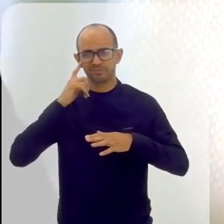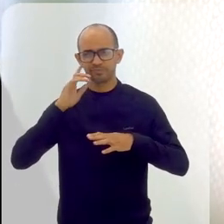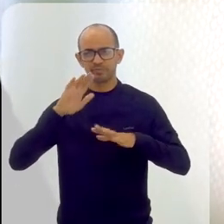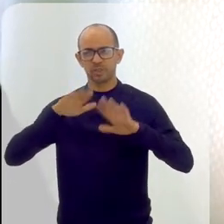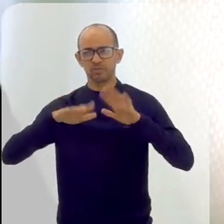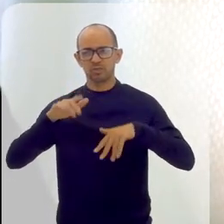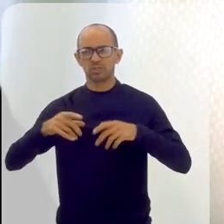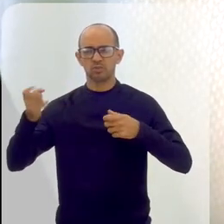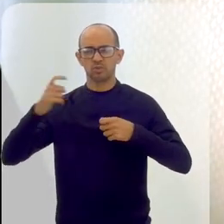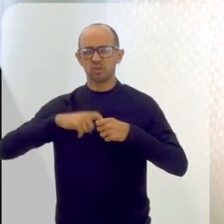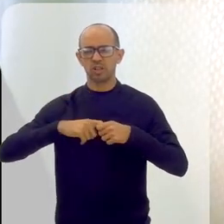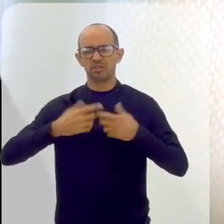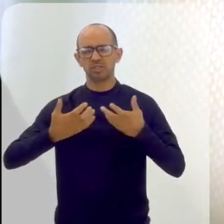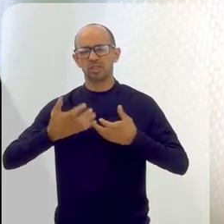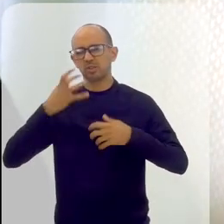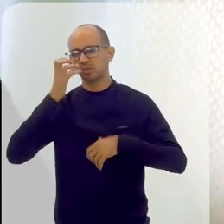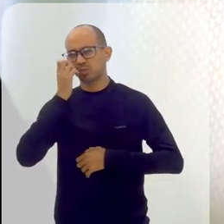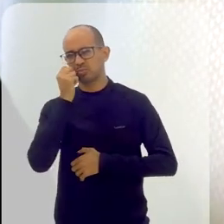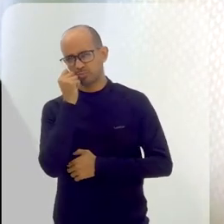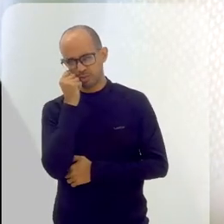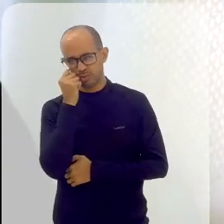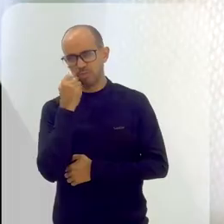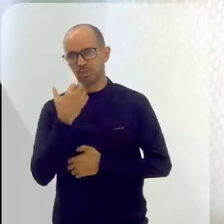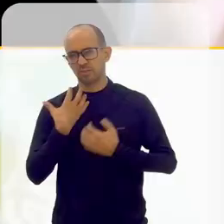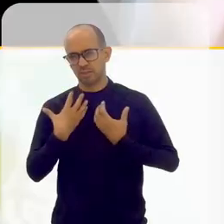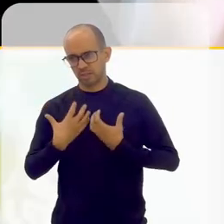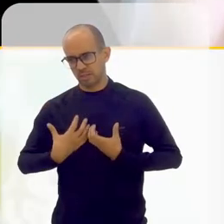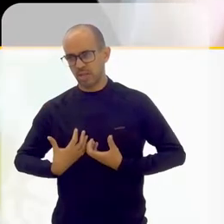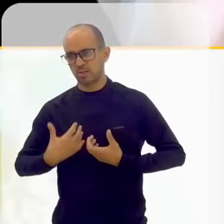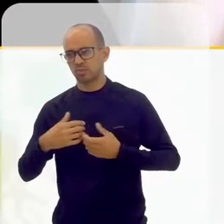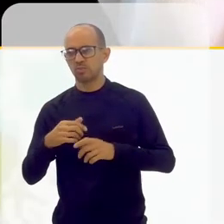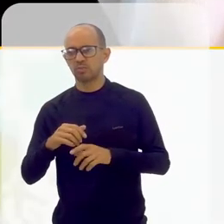E eu voltava só queria dormir de cansaço, sabe.